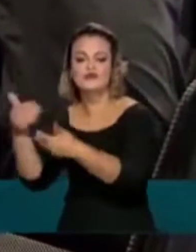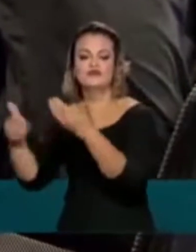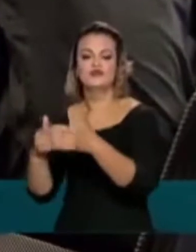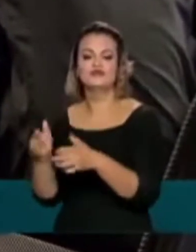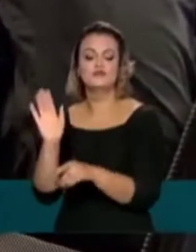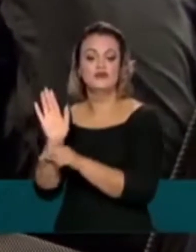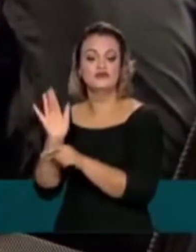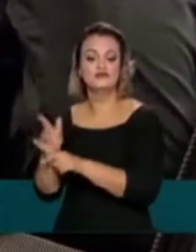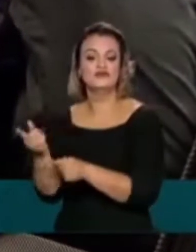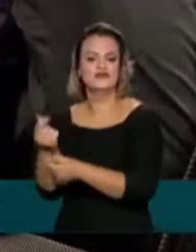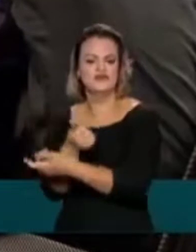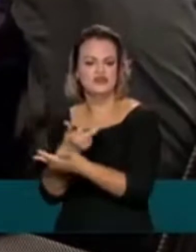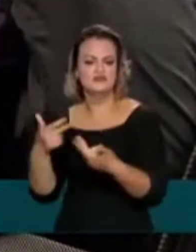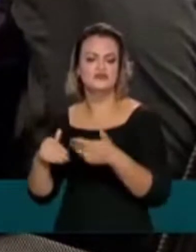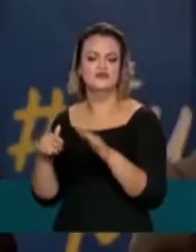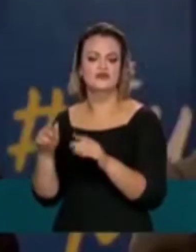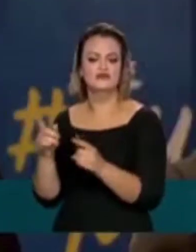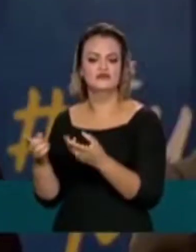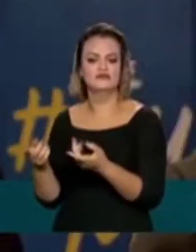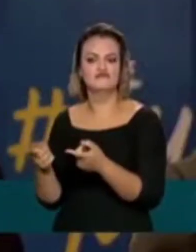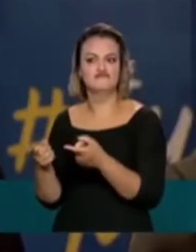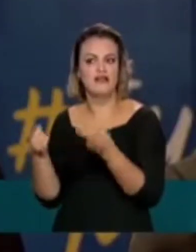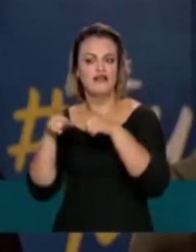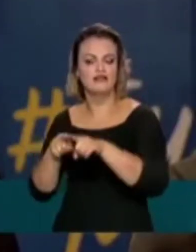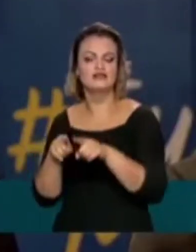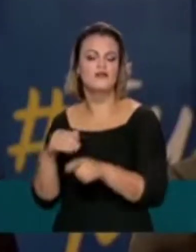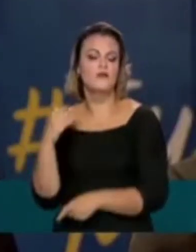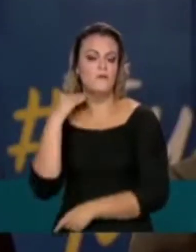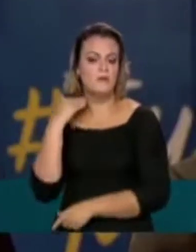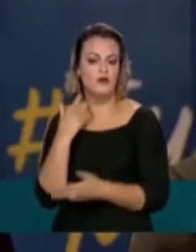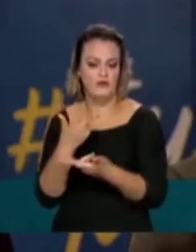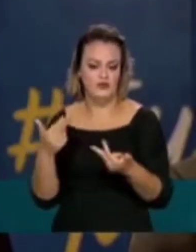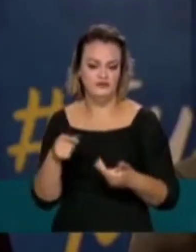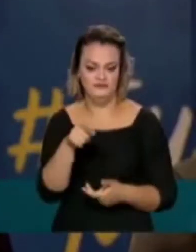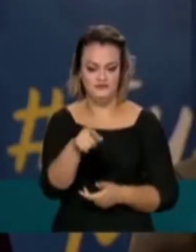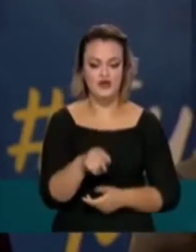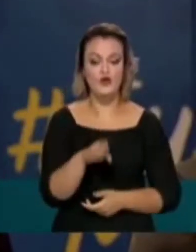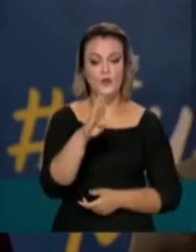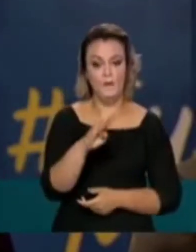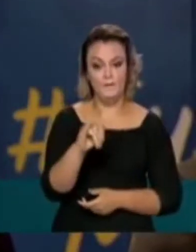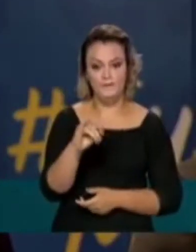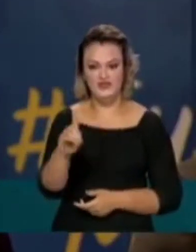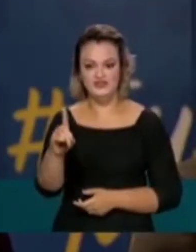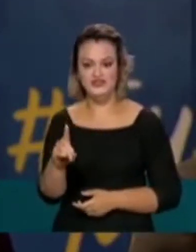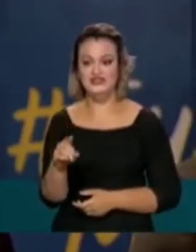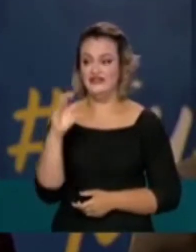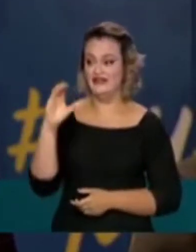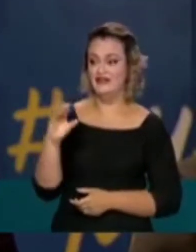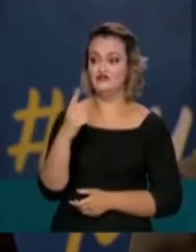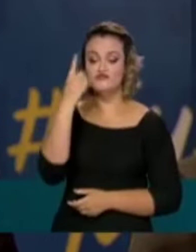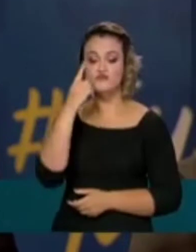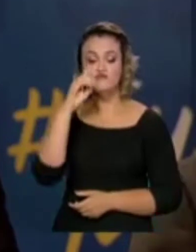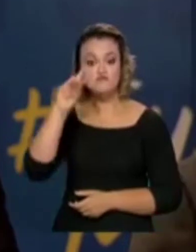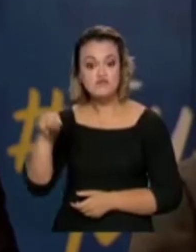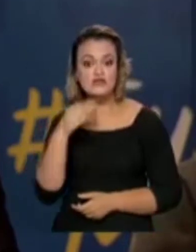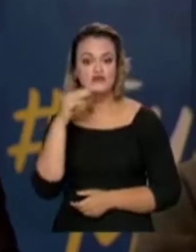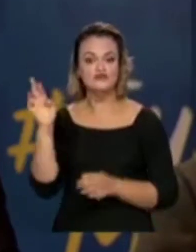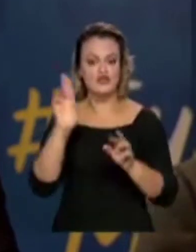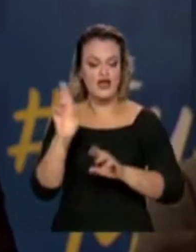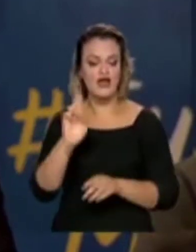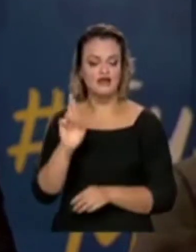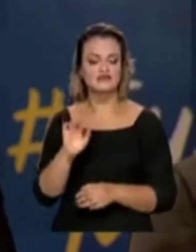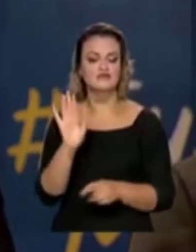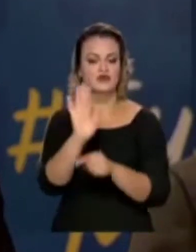financiamento junto aos bancos. O BID tem uma linha de crédito de um bilhão de reais para fomentar a transformação digital